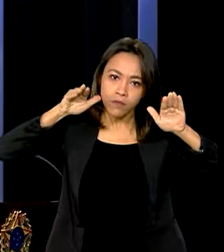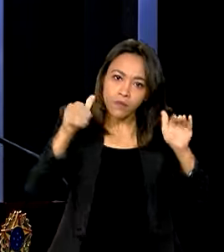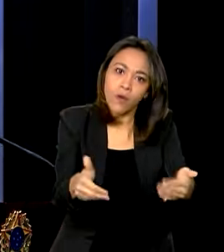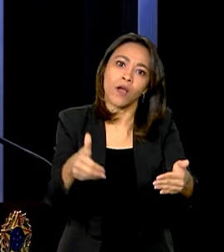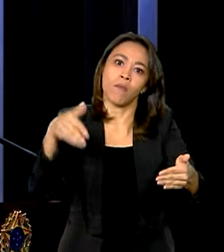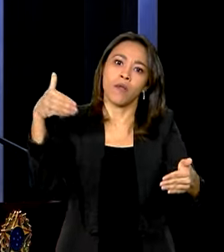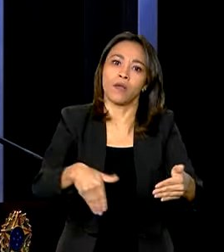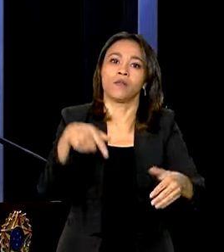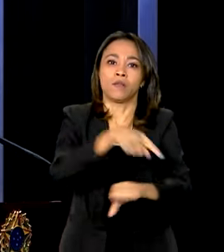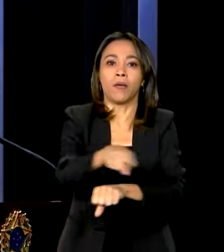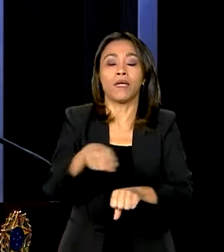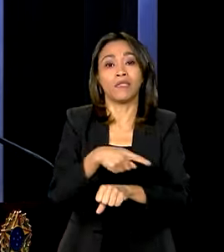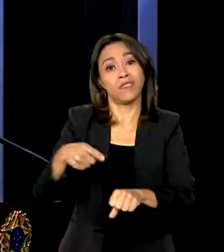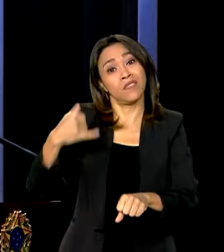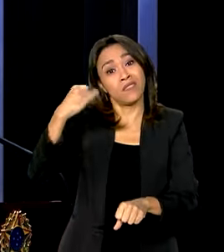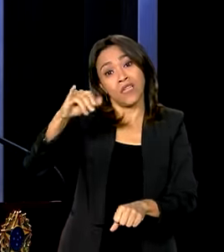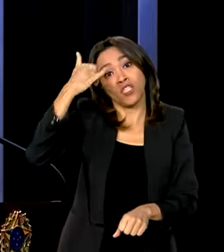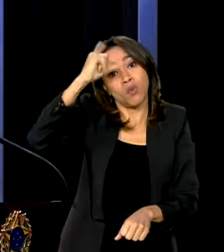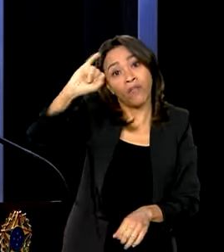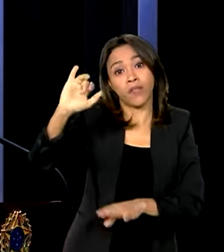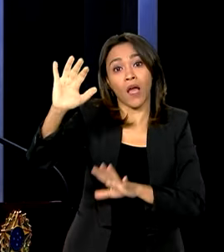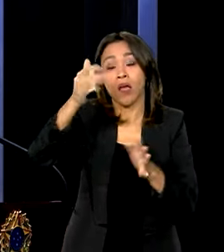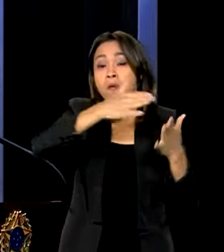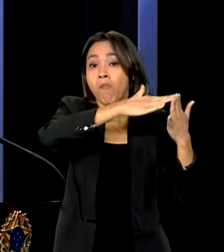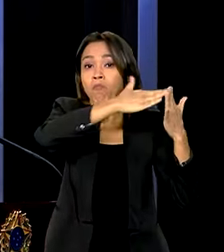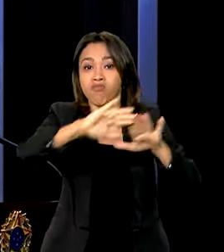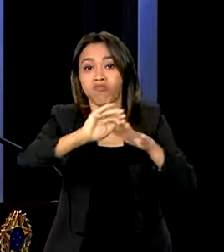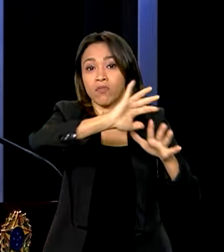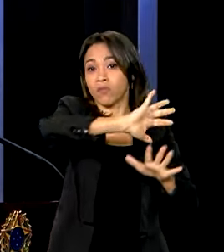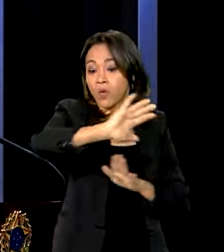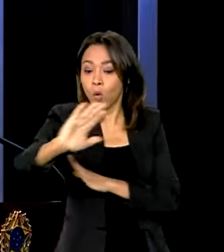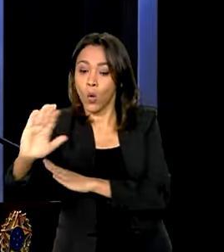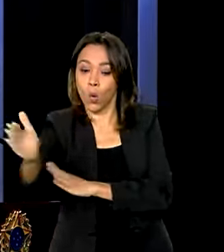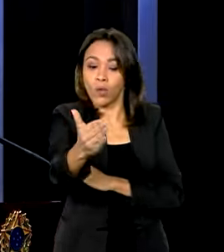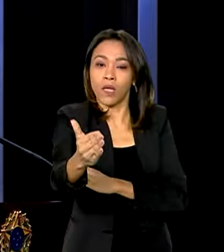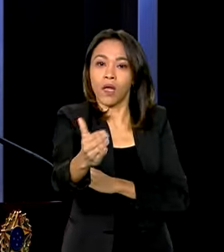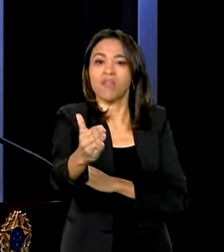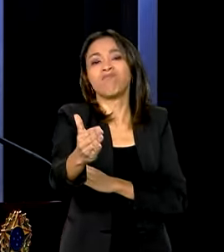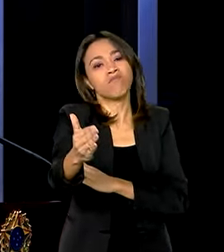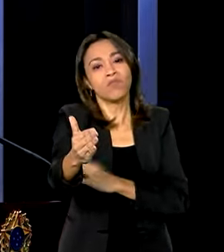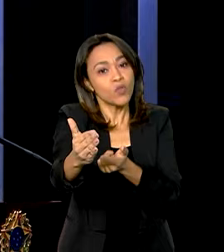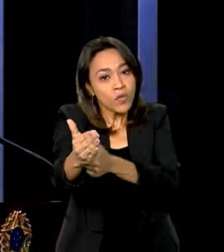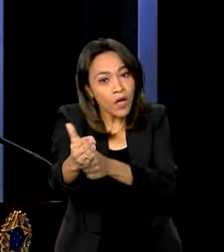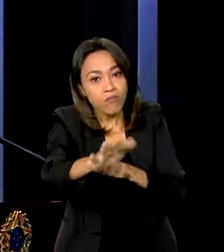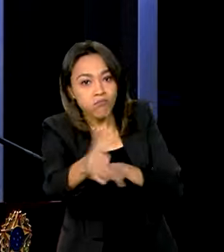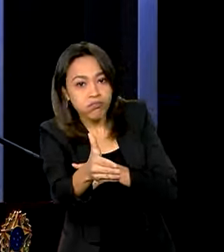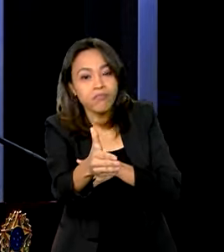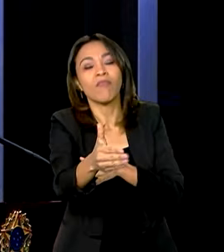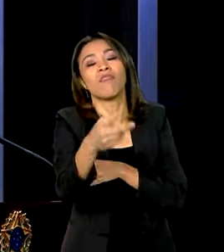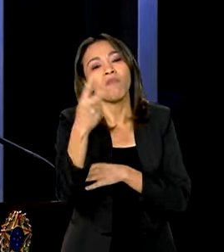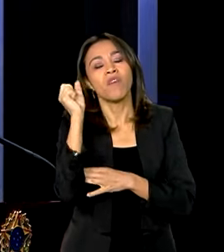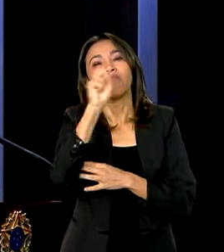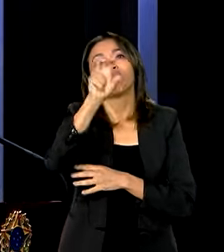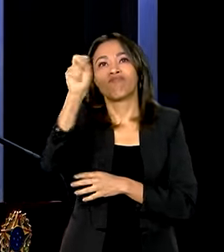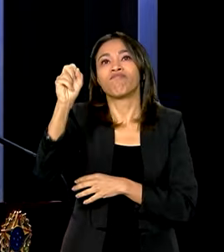nas obras de prevenção a desastres, nós iremos ver tragédias como essas, cada vez mais frequentes, onde sairá